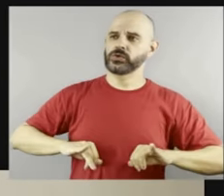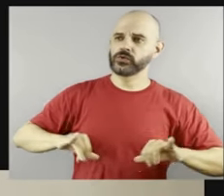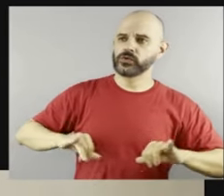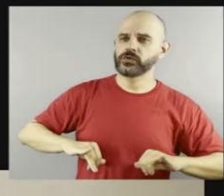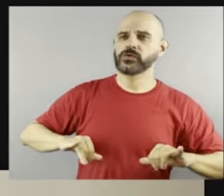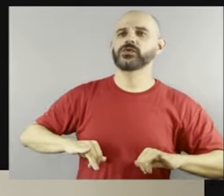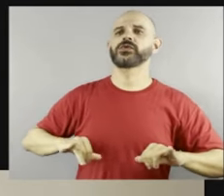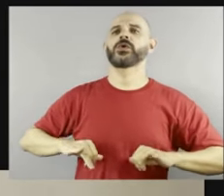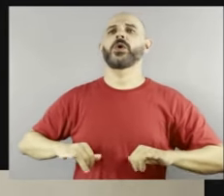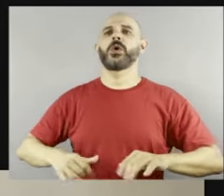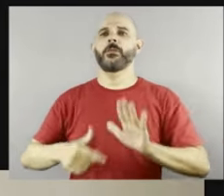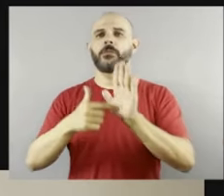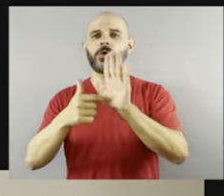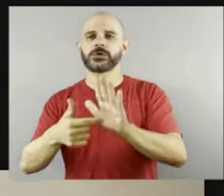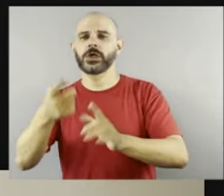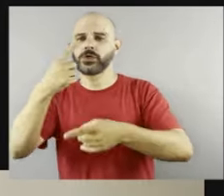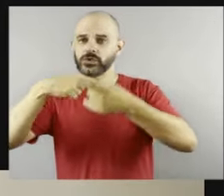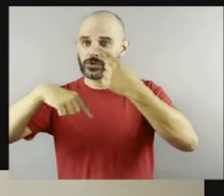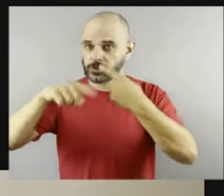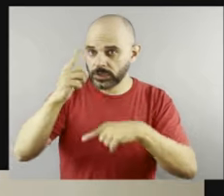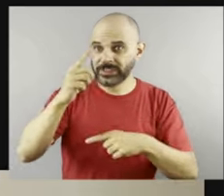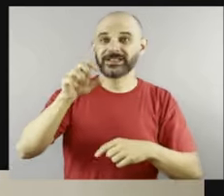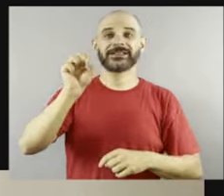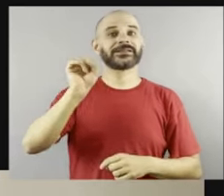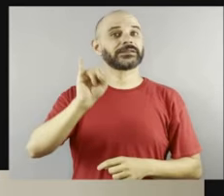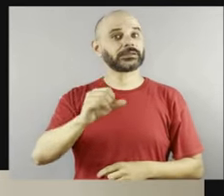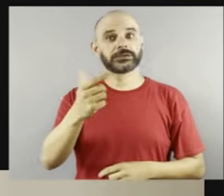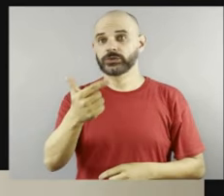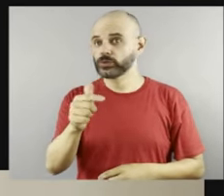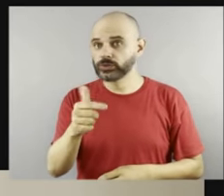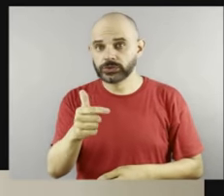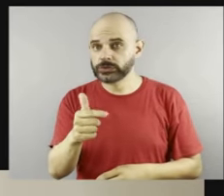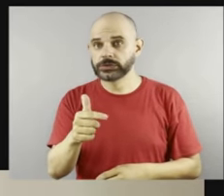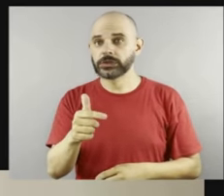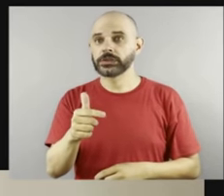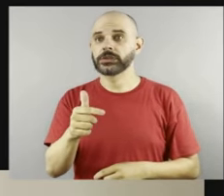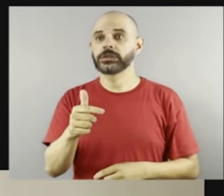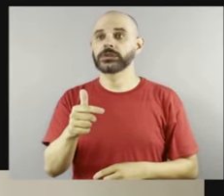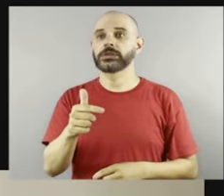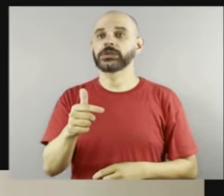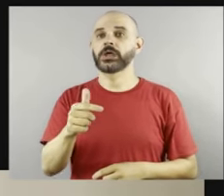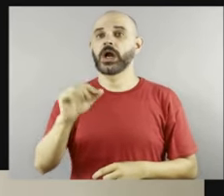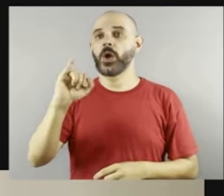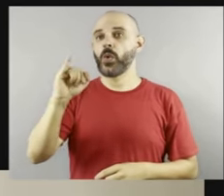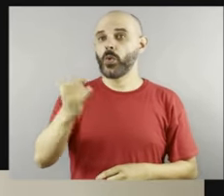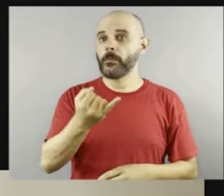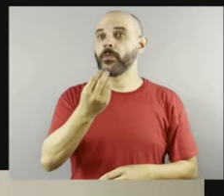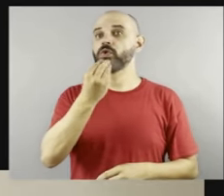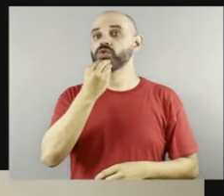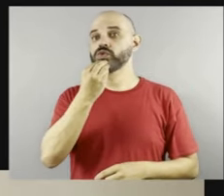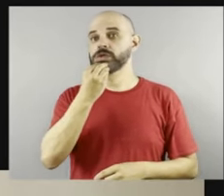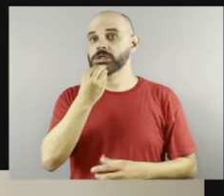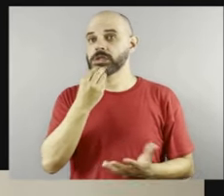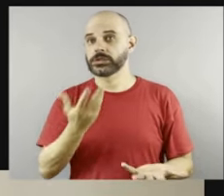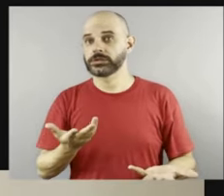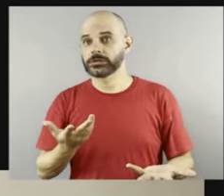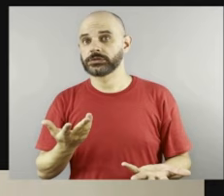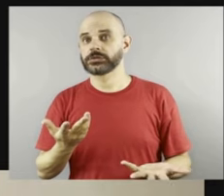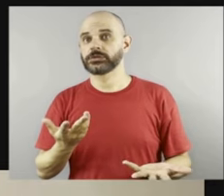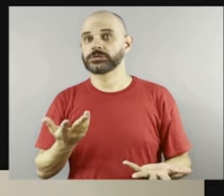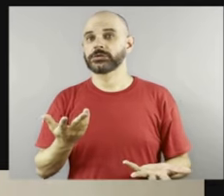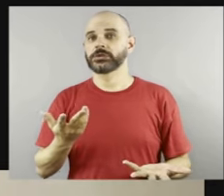isso, se não fosse essas oportunidades, nós sabemos que a cultura estaria completamente nichada